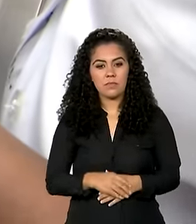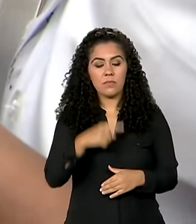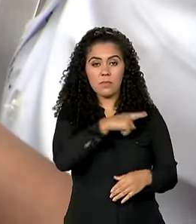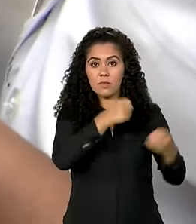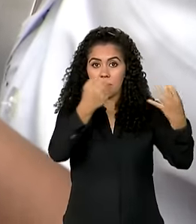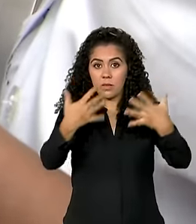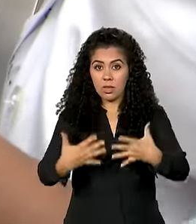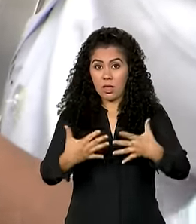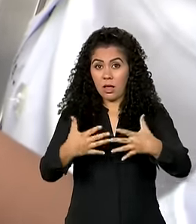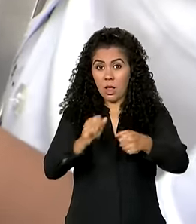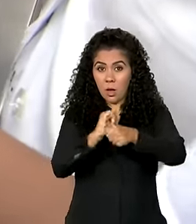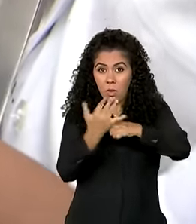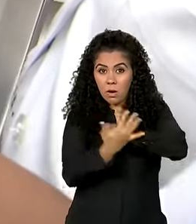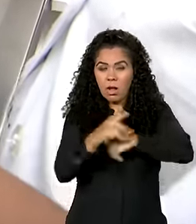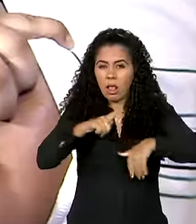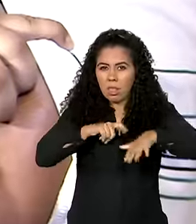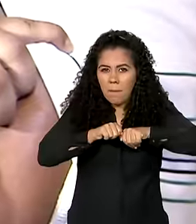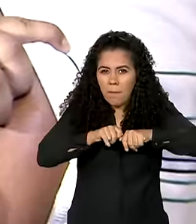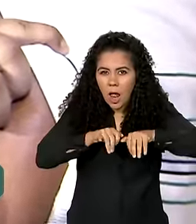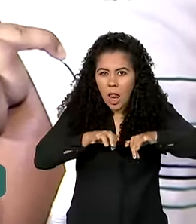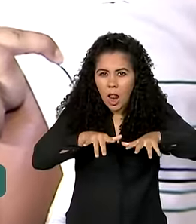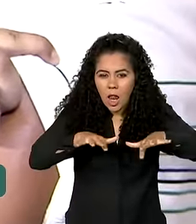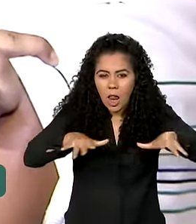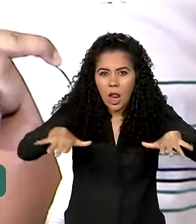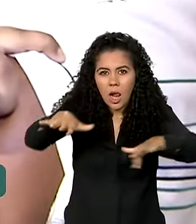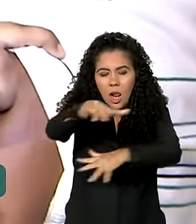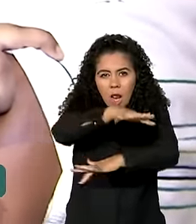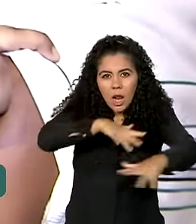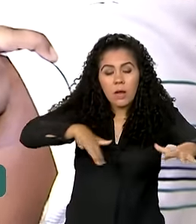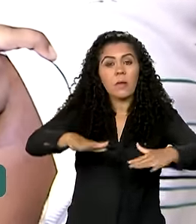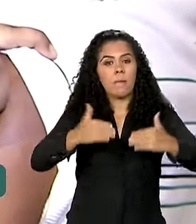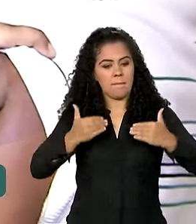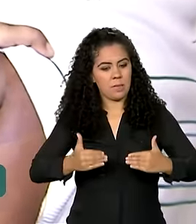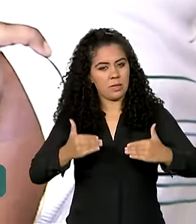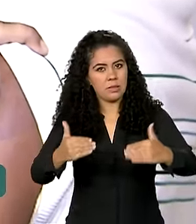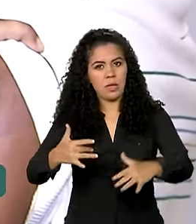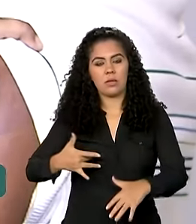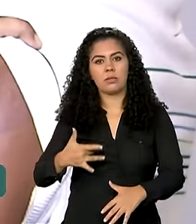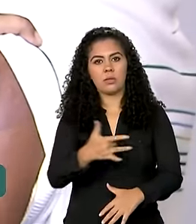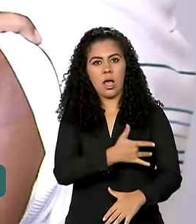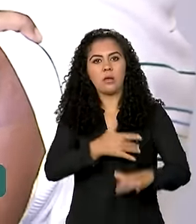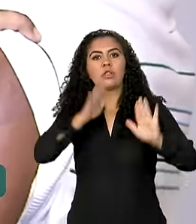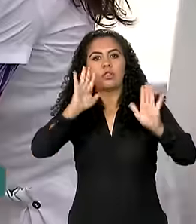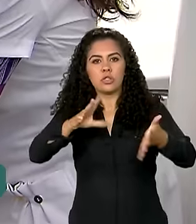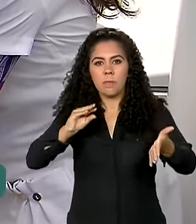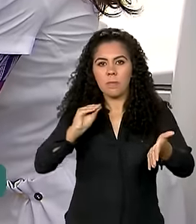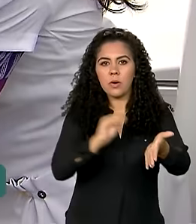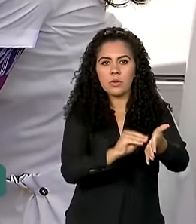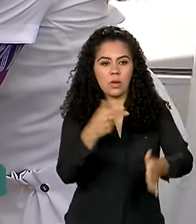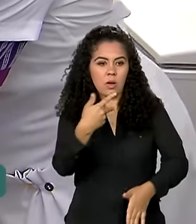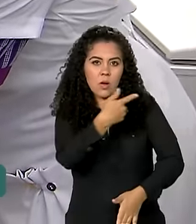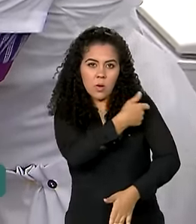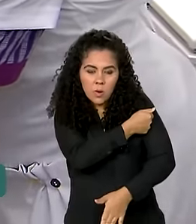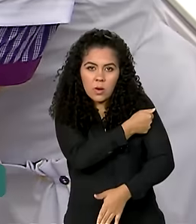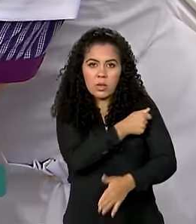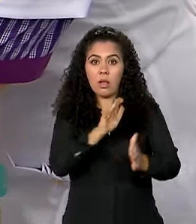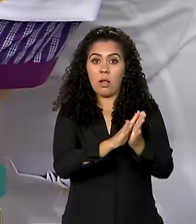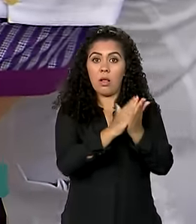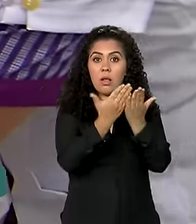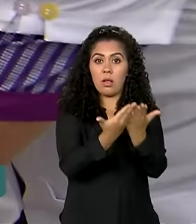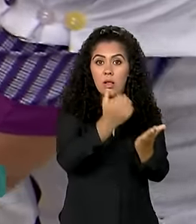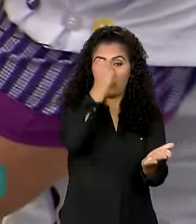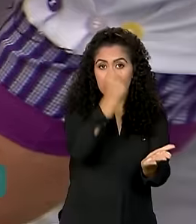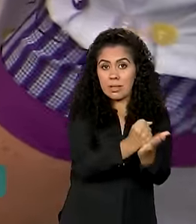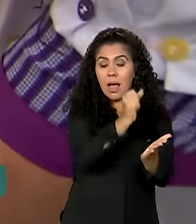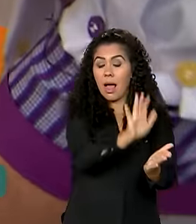coronavírus ainda em circulação, o Ministério da Saúde incluiu a imunização contra a doença no calendário nacional.